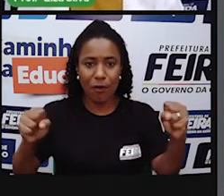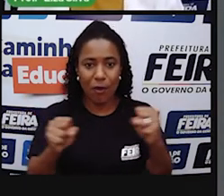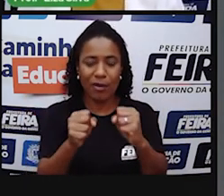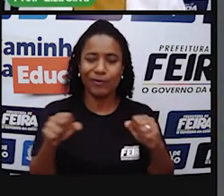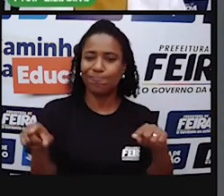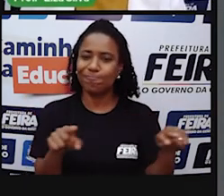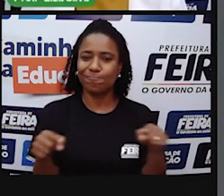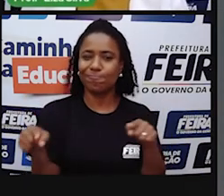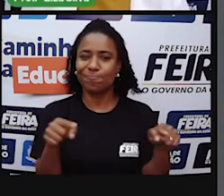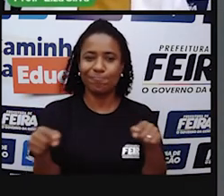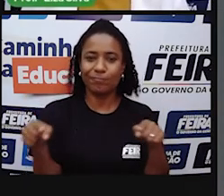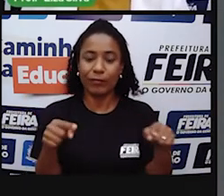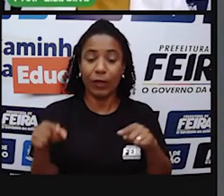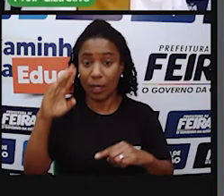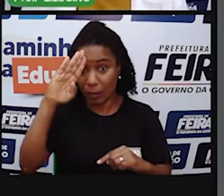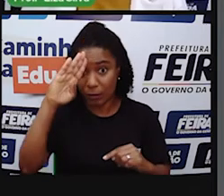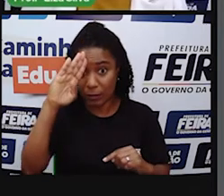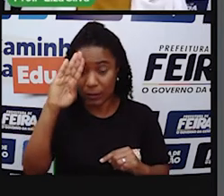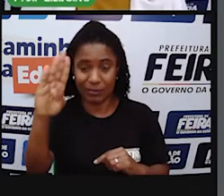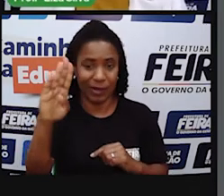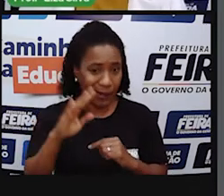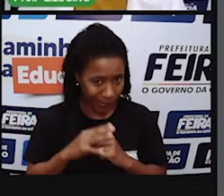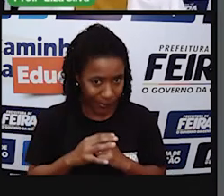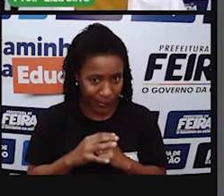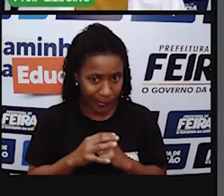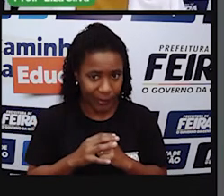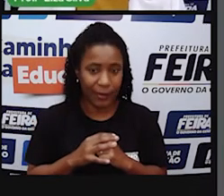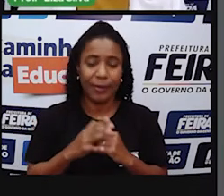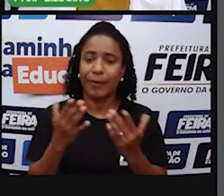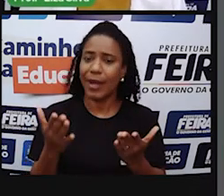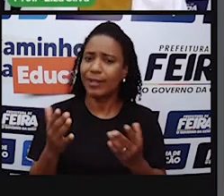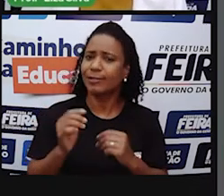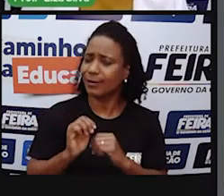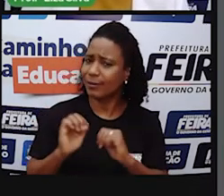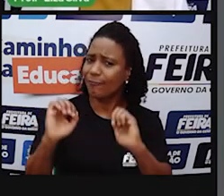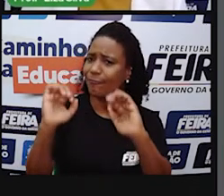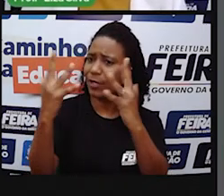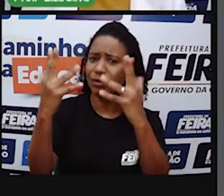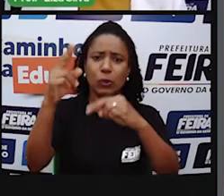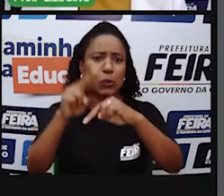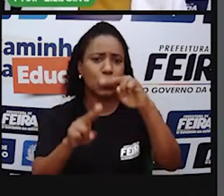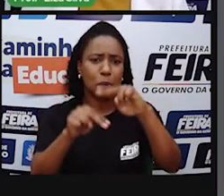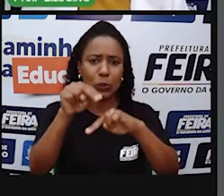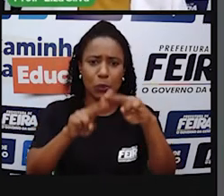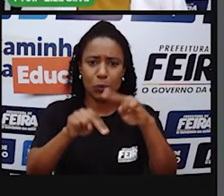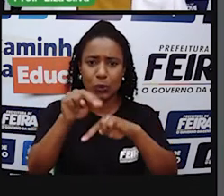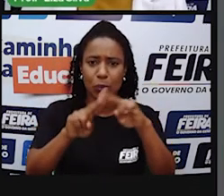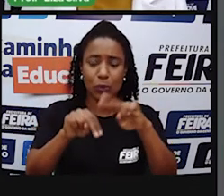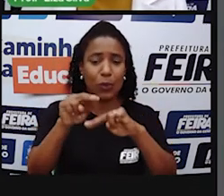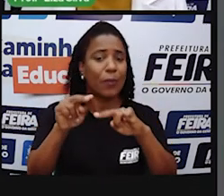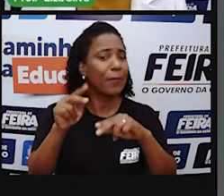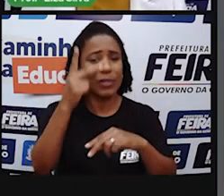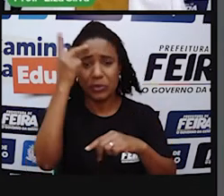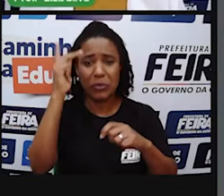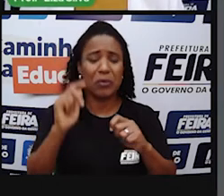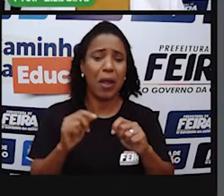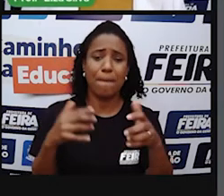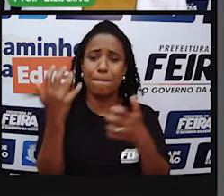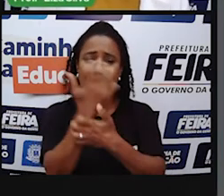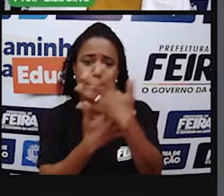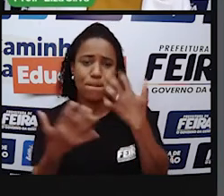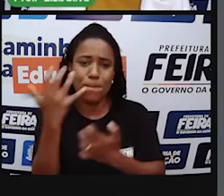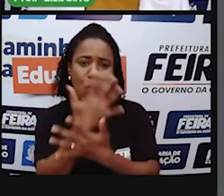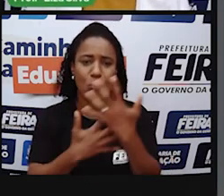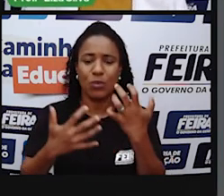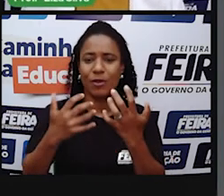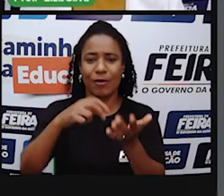festas juninas Têm um estilo musical eclético E lá na festa junina O que vale na verdade É a